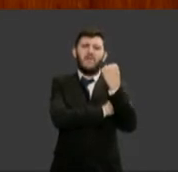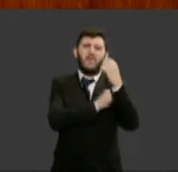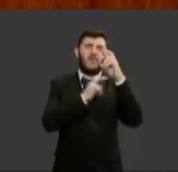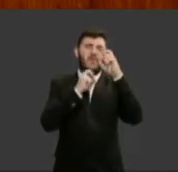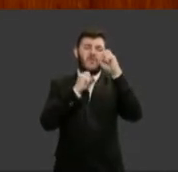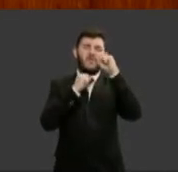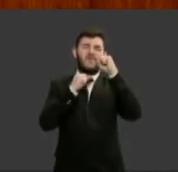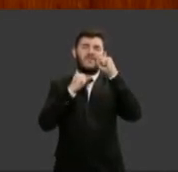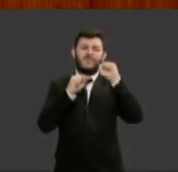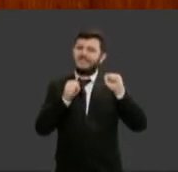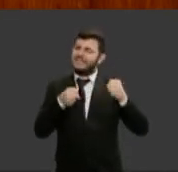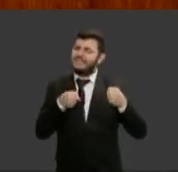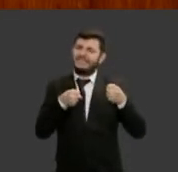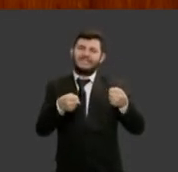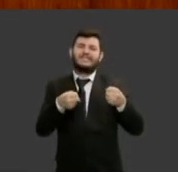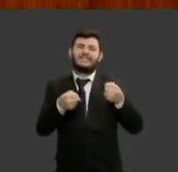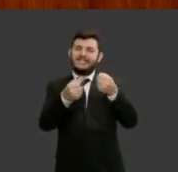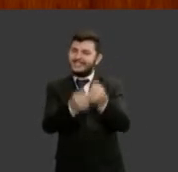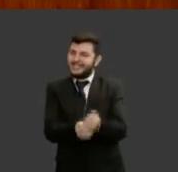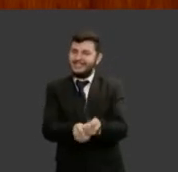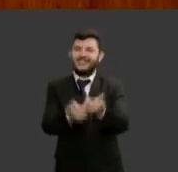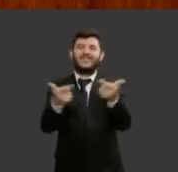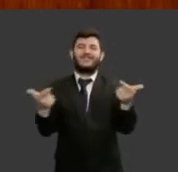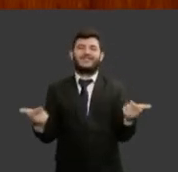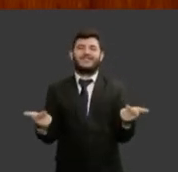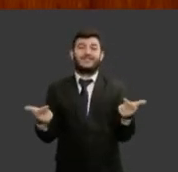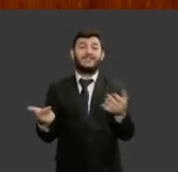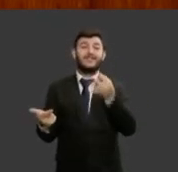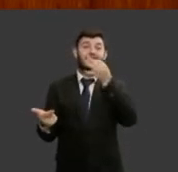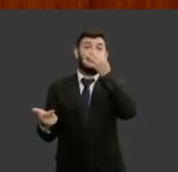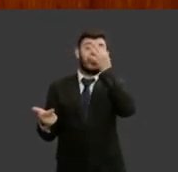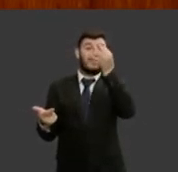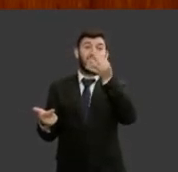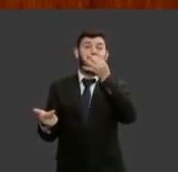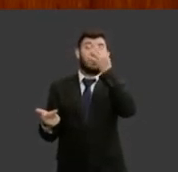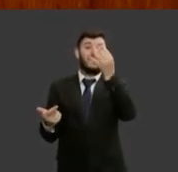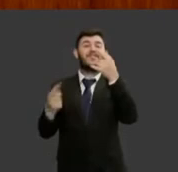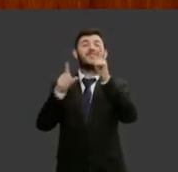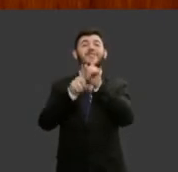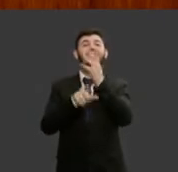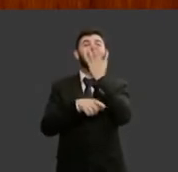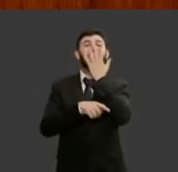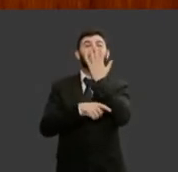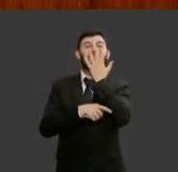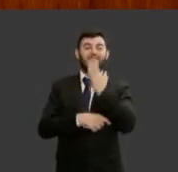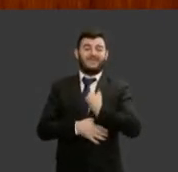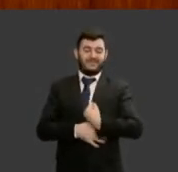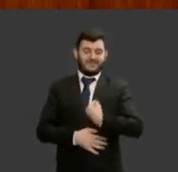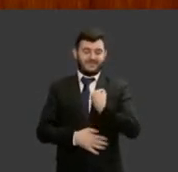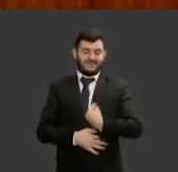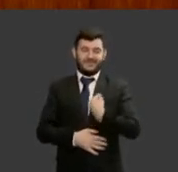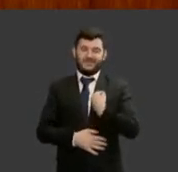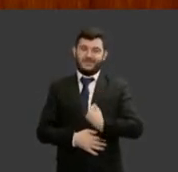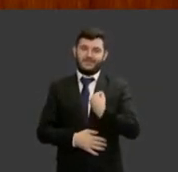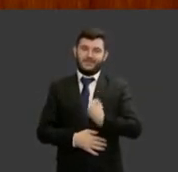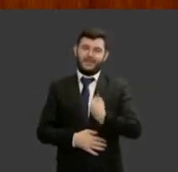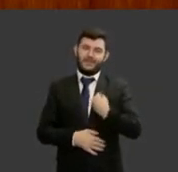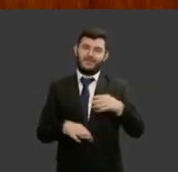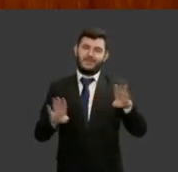luz toda flor toda cor toda vida todo bem